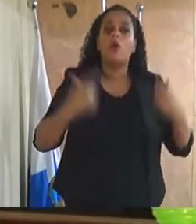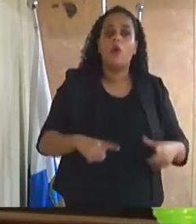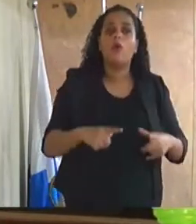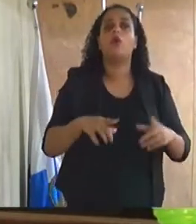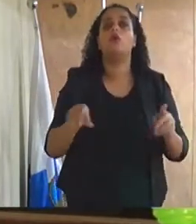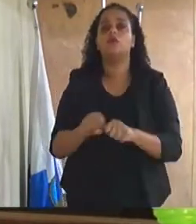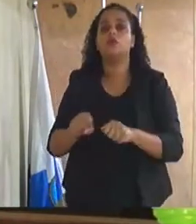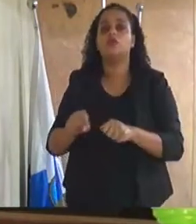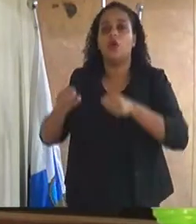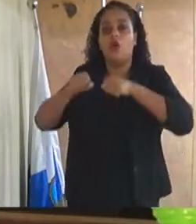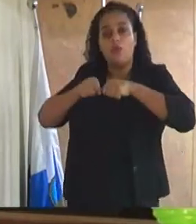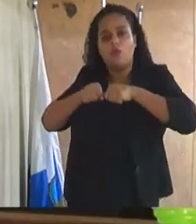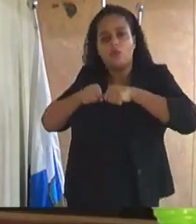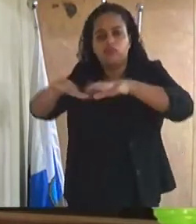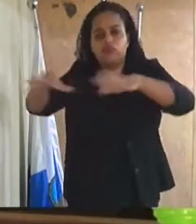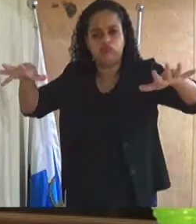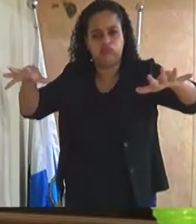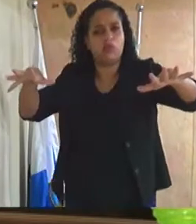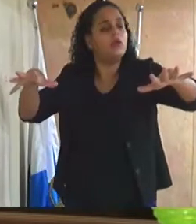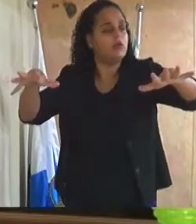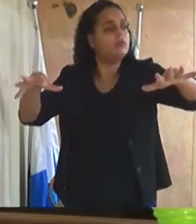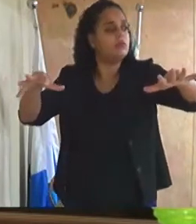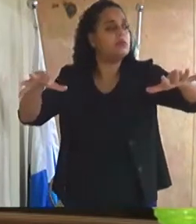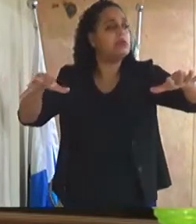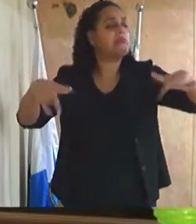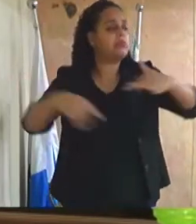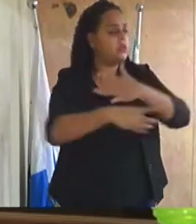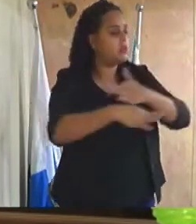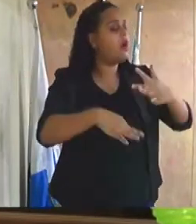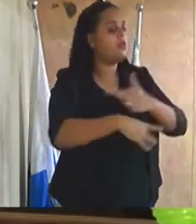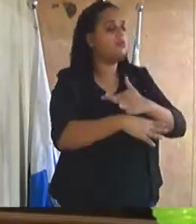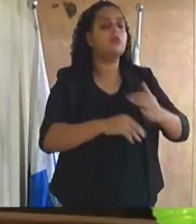está se propagando nessa cidade. Isso é uma forma